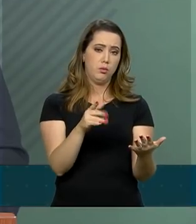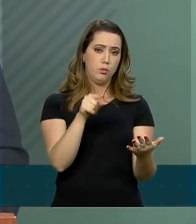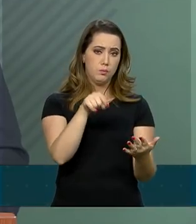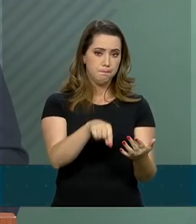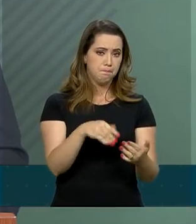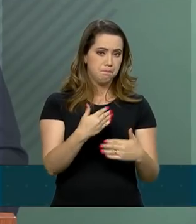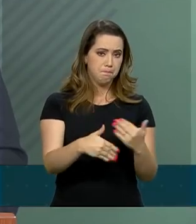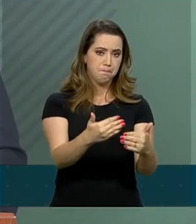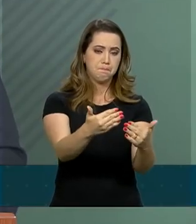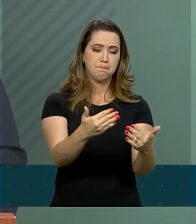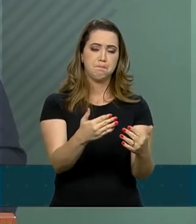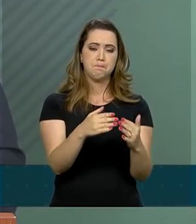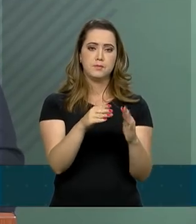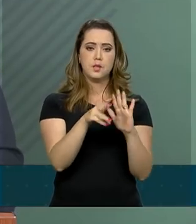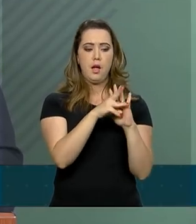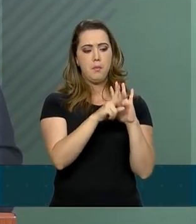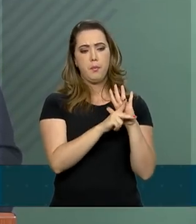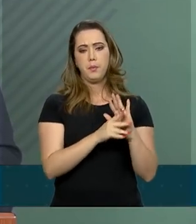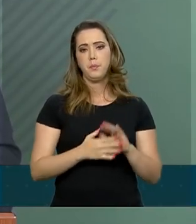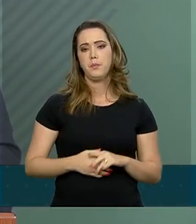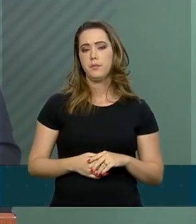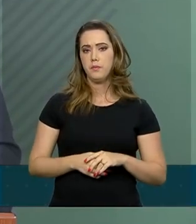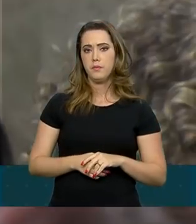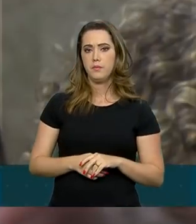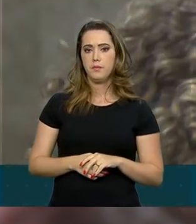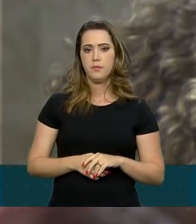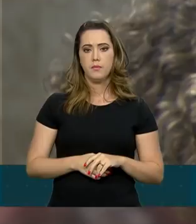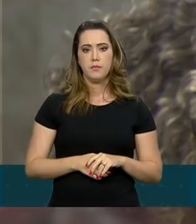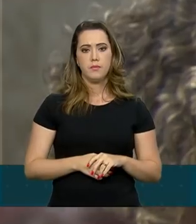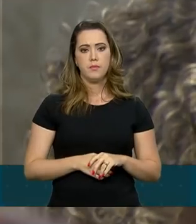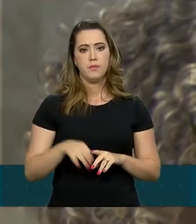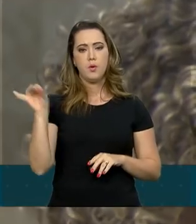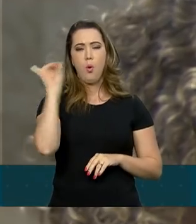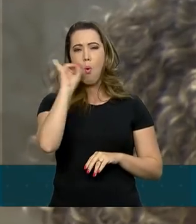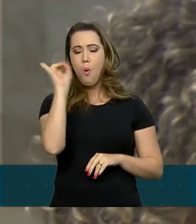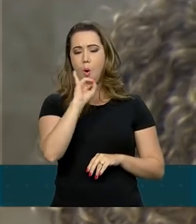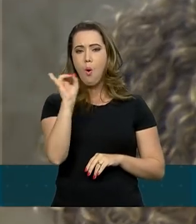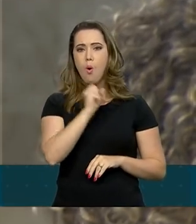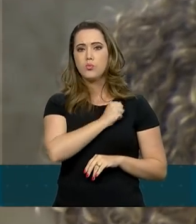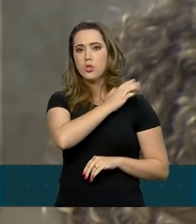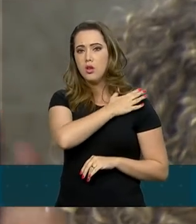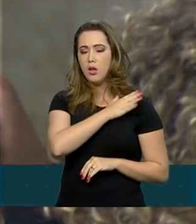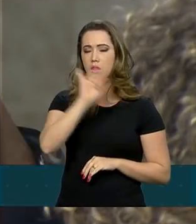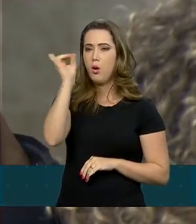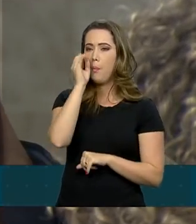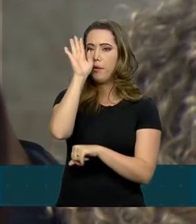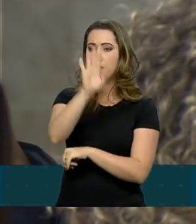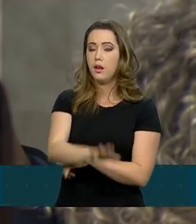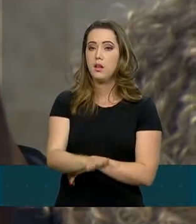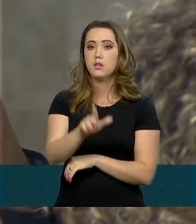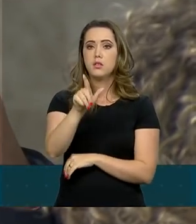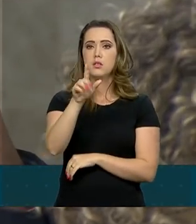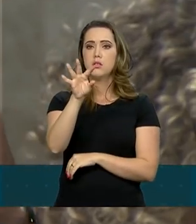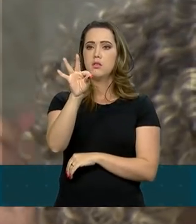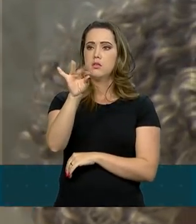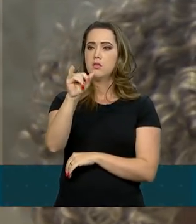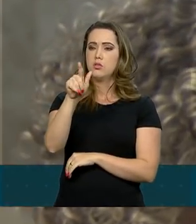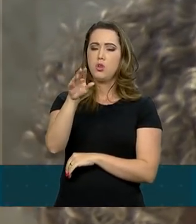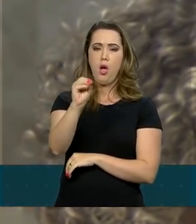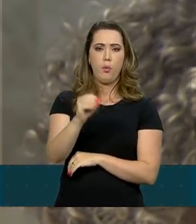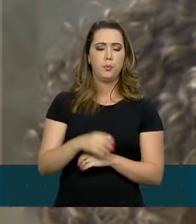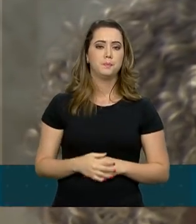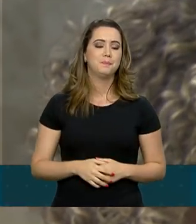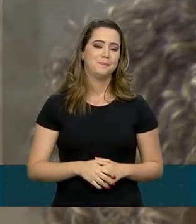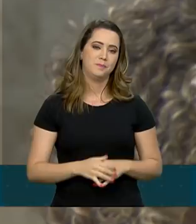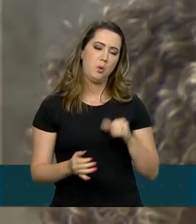daquela medida provisória. General Barros, boa tarde, Tiago Nolasco, da TV. Tudo bem, Tiago. Na entrevista